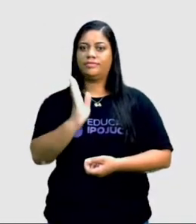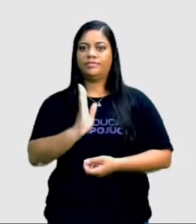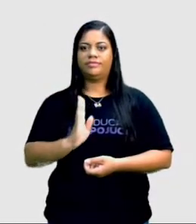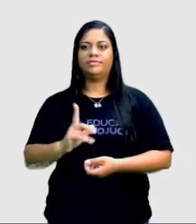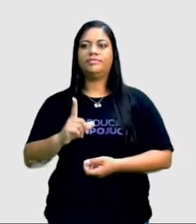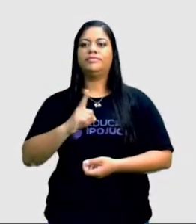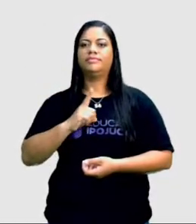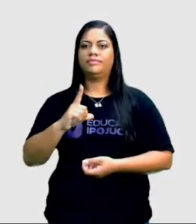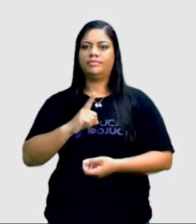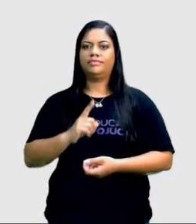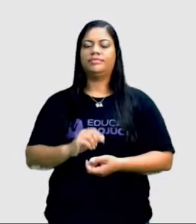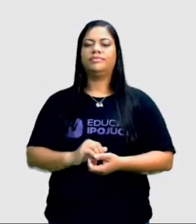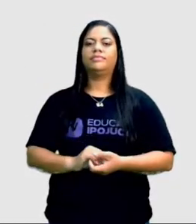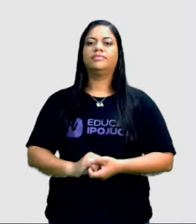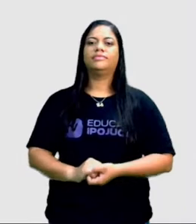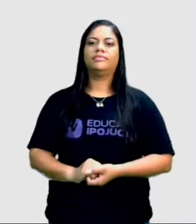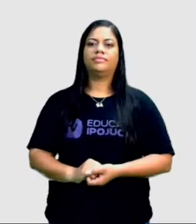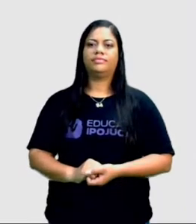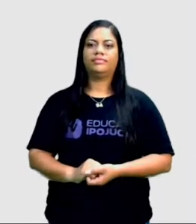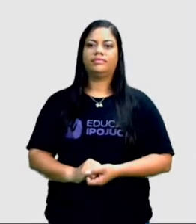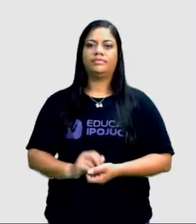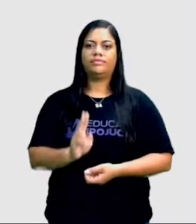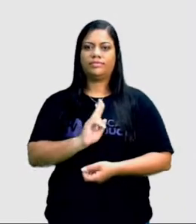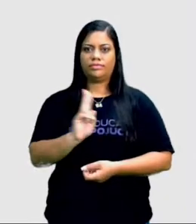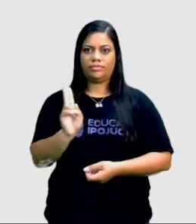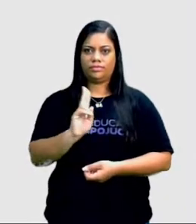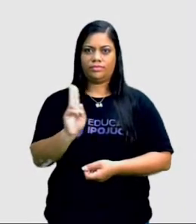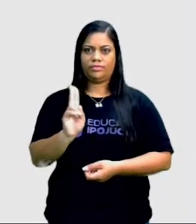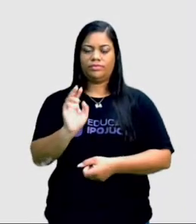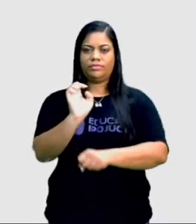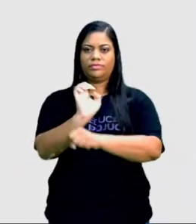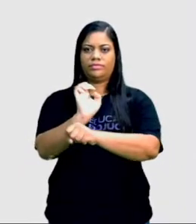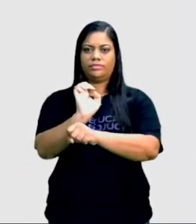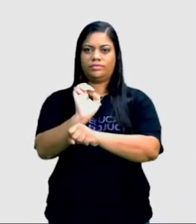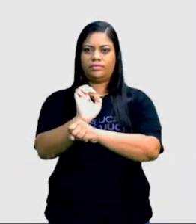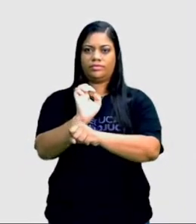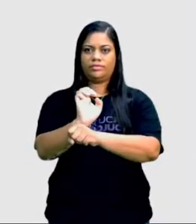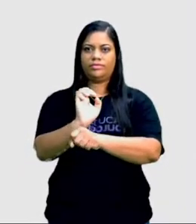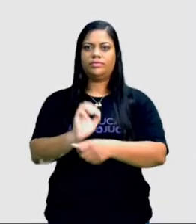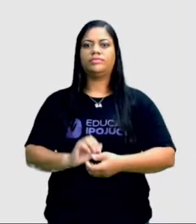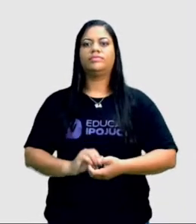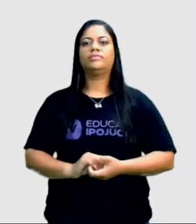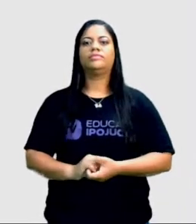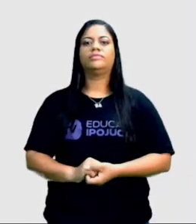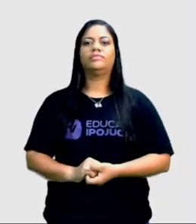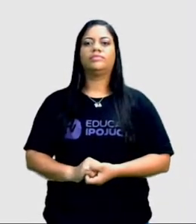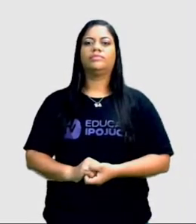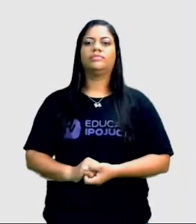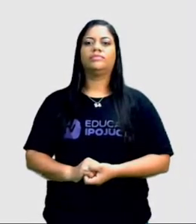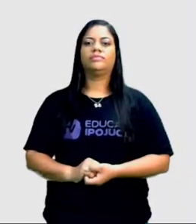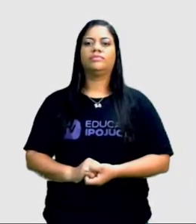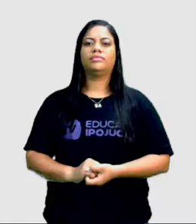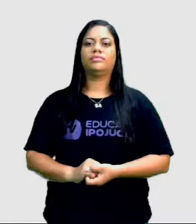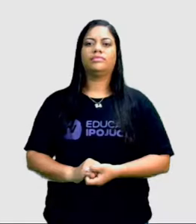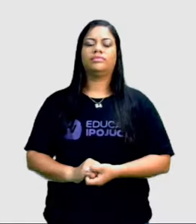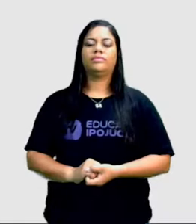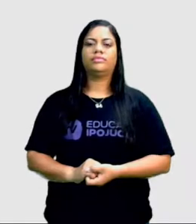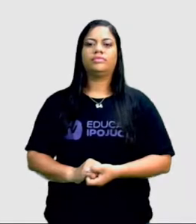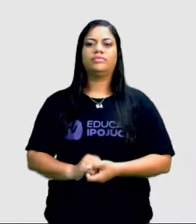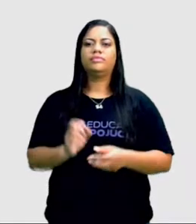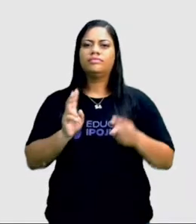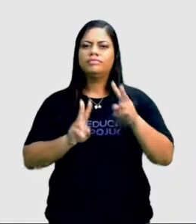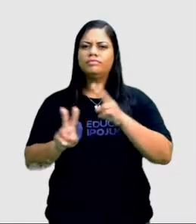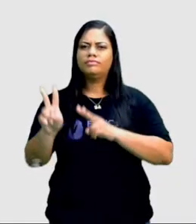onde tem o nome dos estados, o nome dos estados. Aí você vai